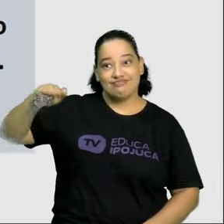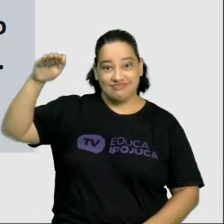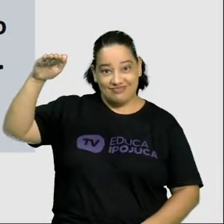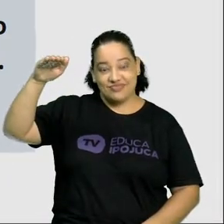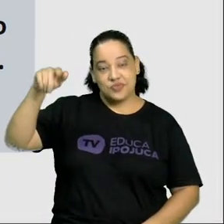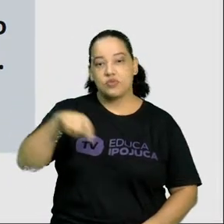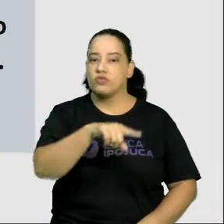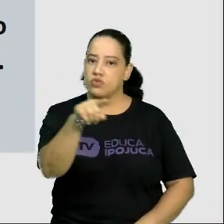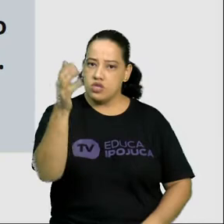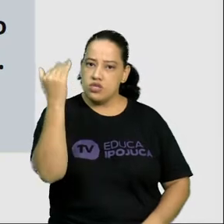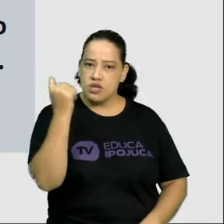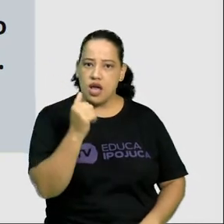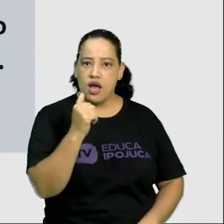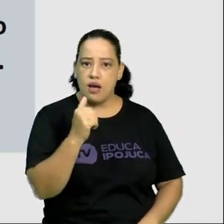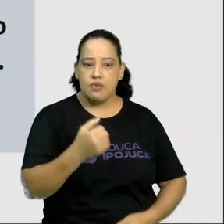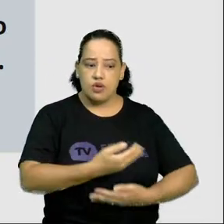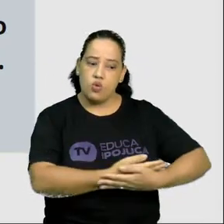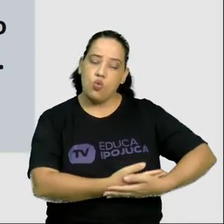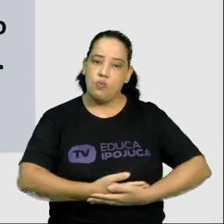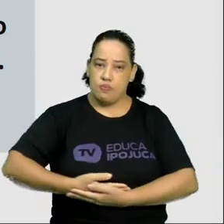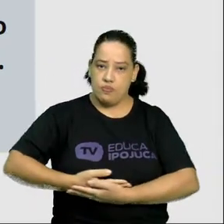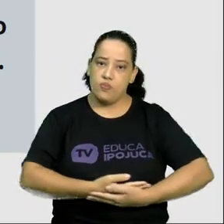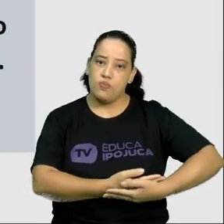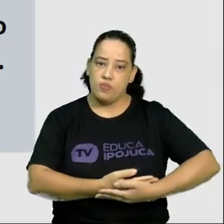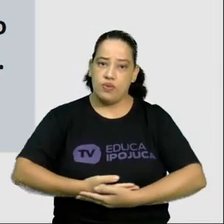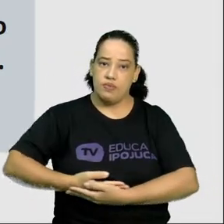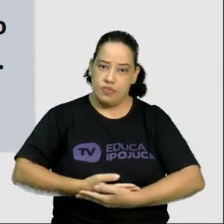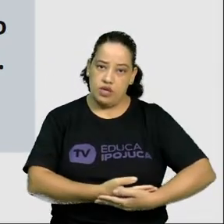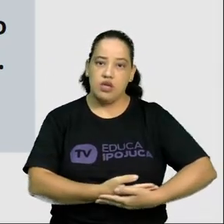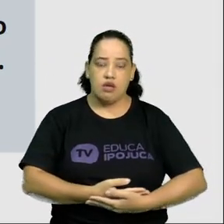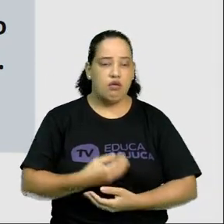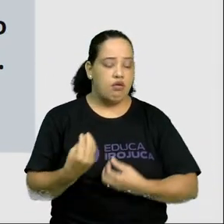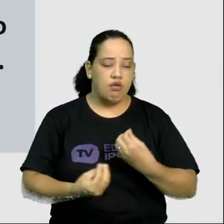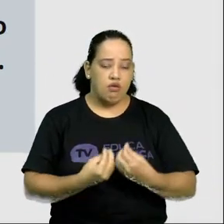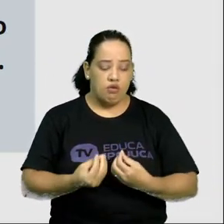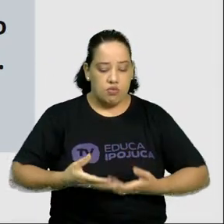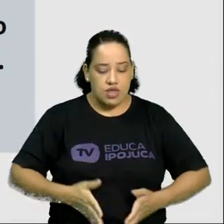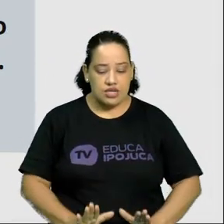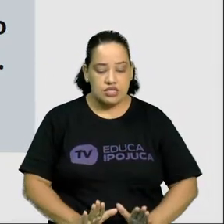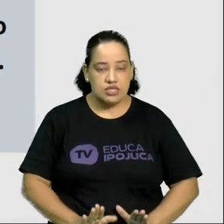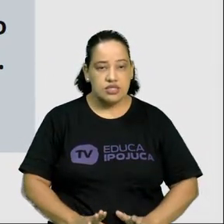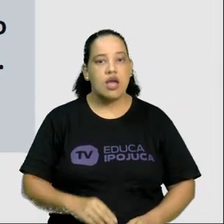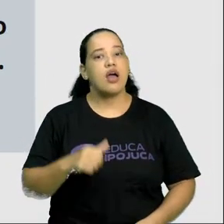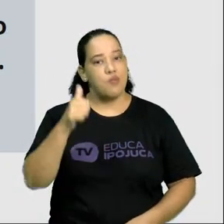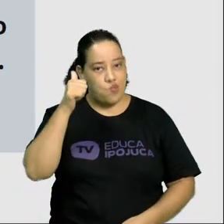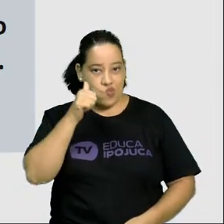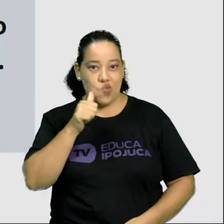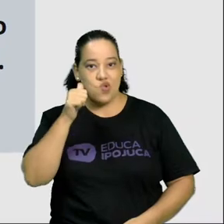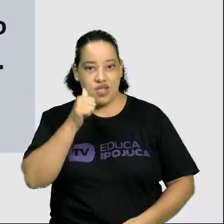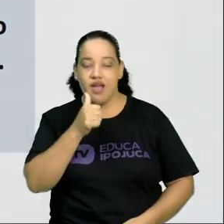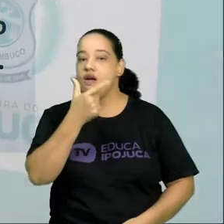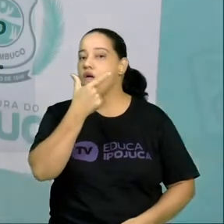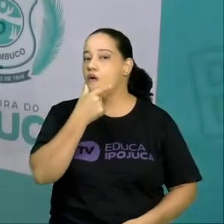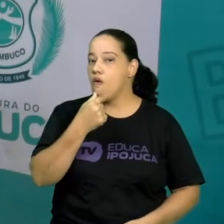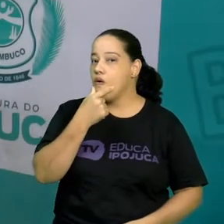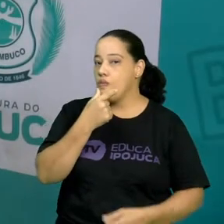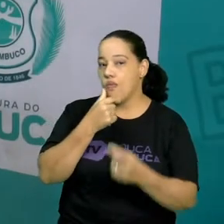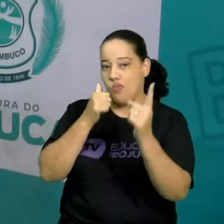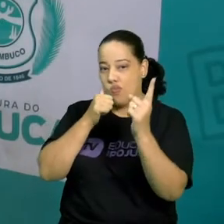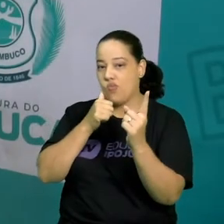vocês sabiam que um bebê, ele nasce da união de um homem e de uma mulher, certo, crianças?